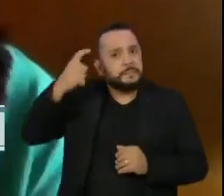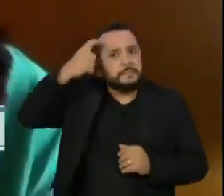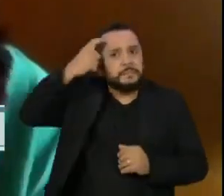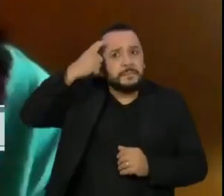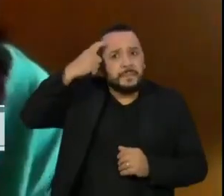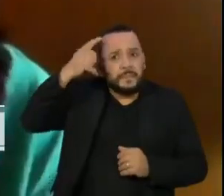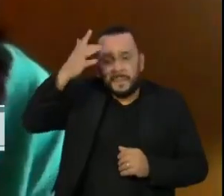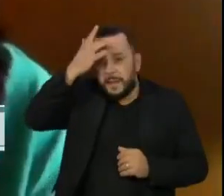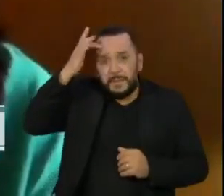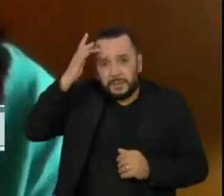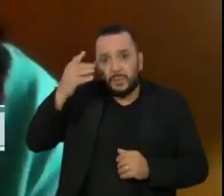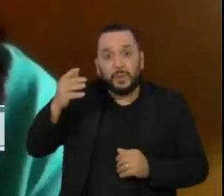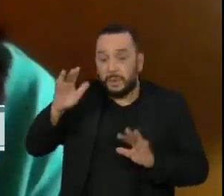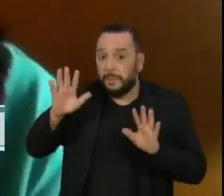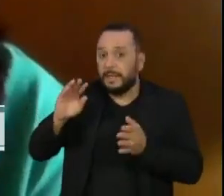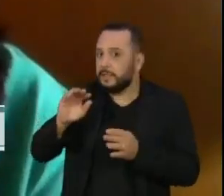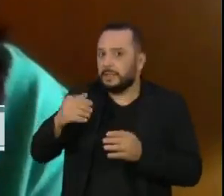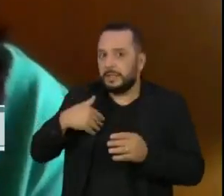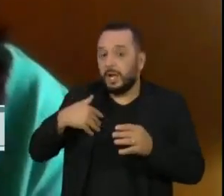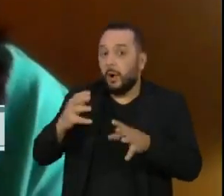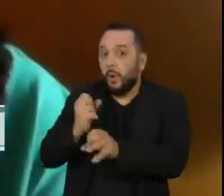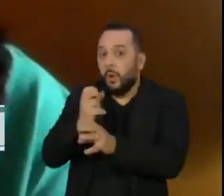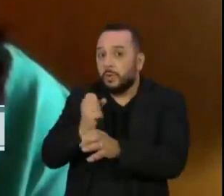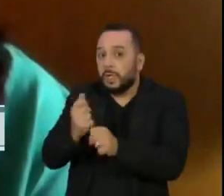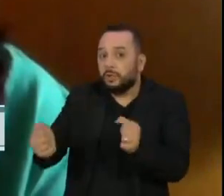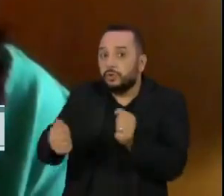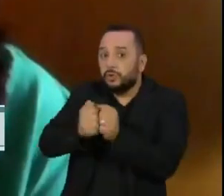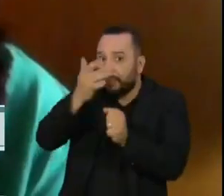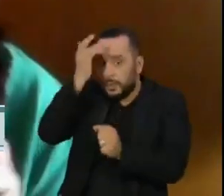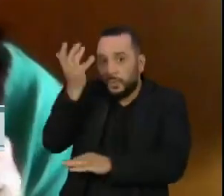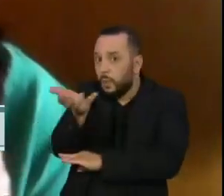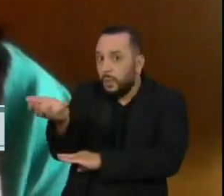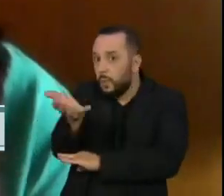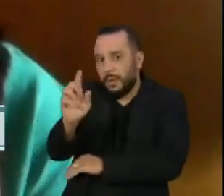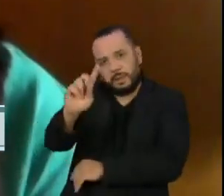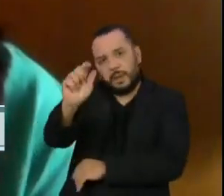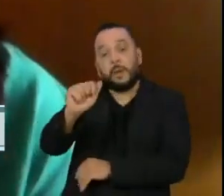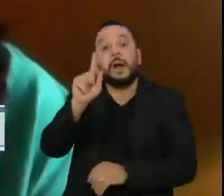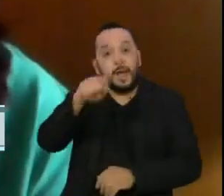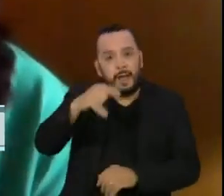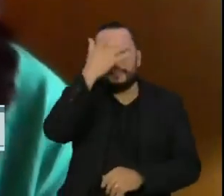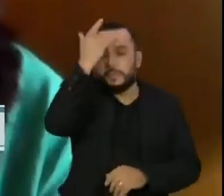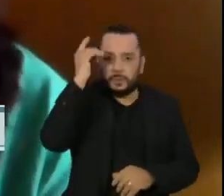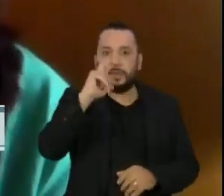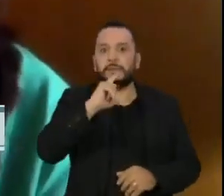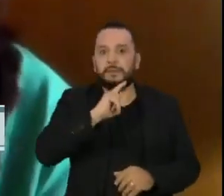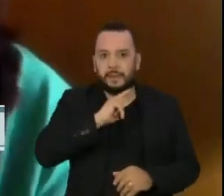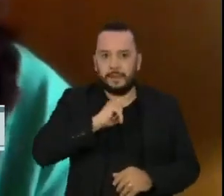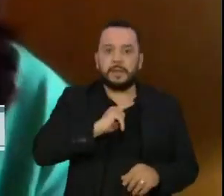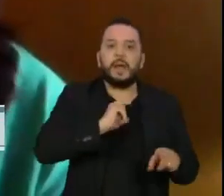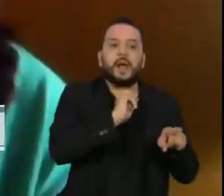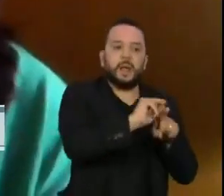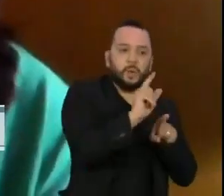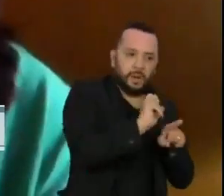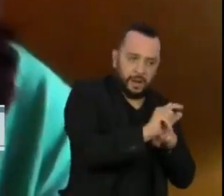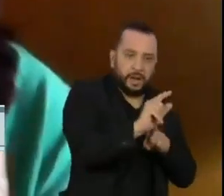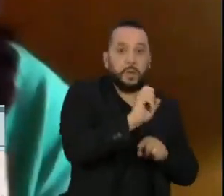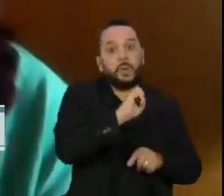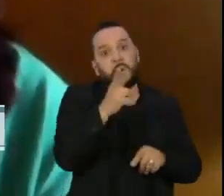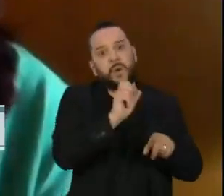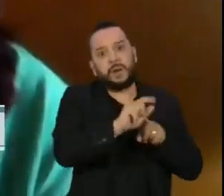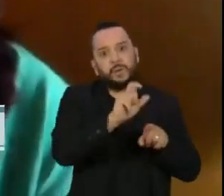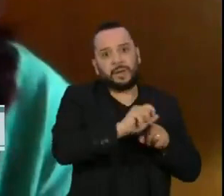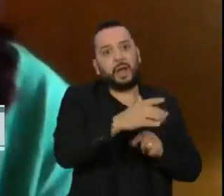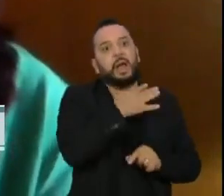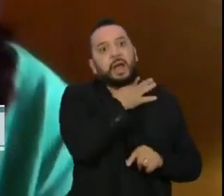as pessoas que estão em situação de rua. Isso não inclui pessoas que estão em situação de rua. São aquelas pessoas que vivem de aluguel, mas o aluguel